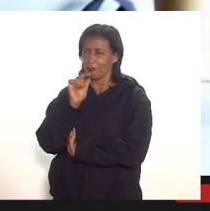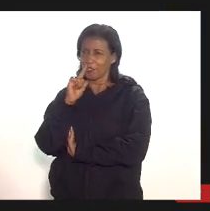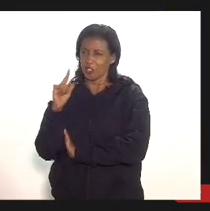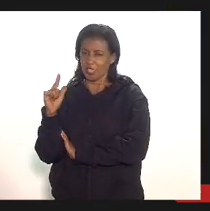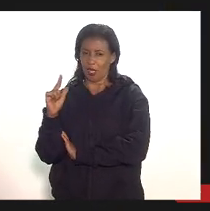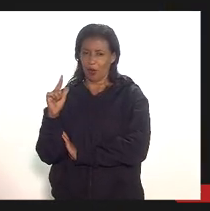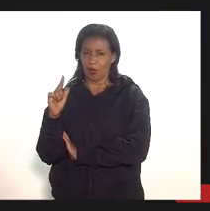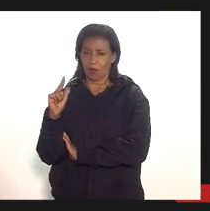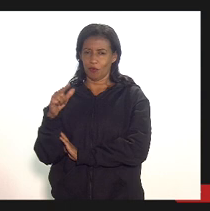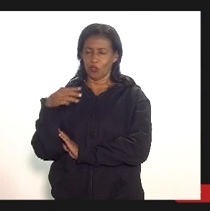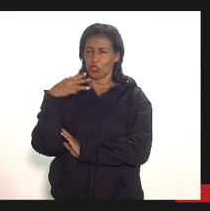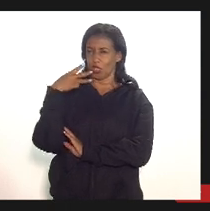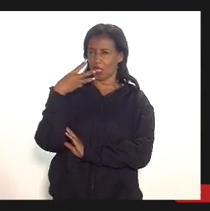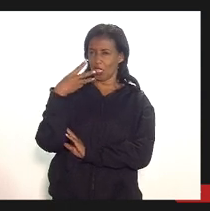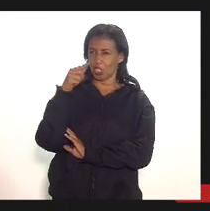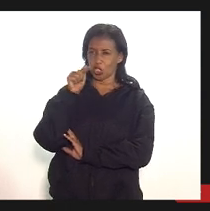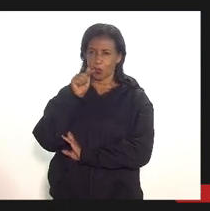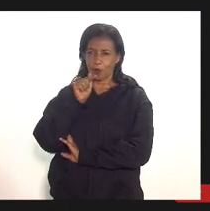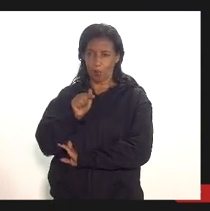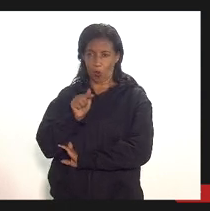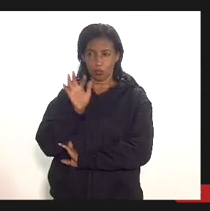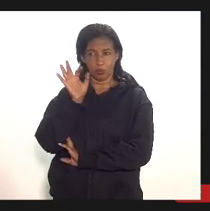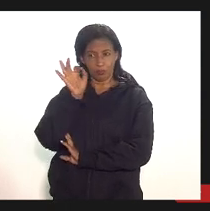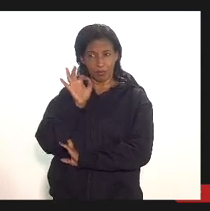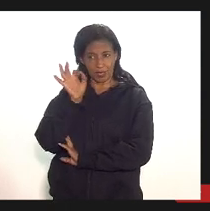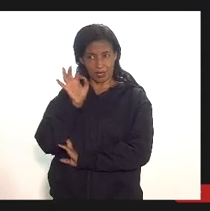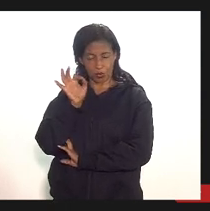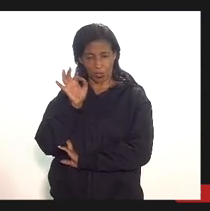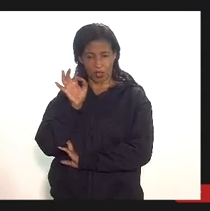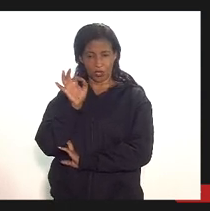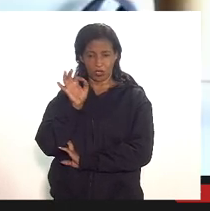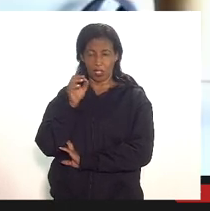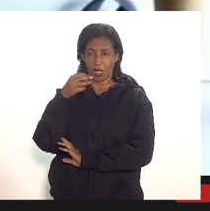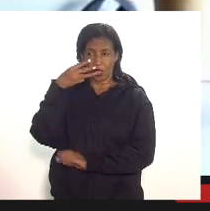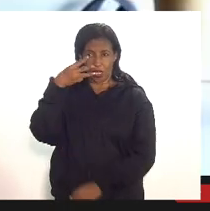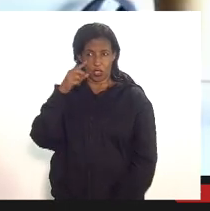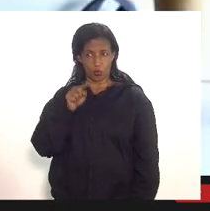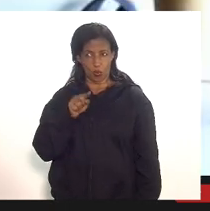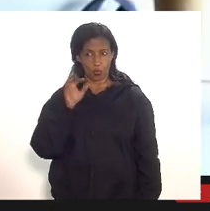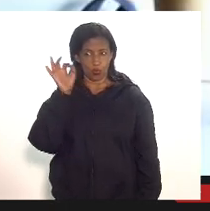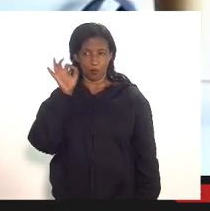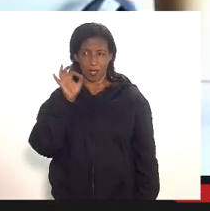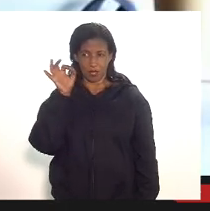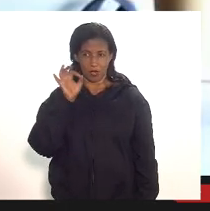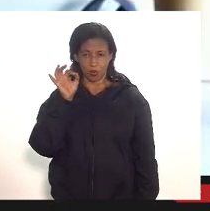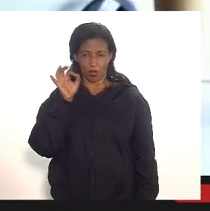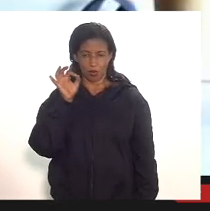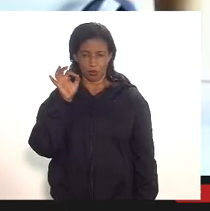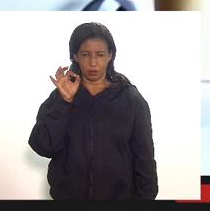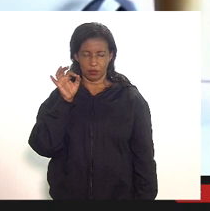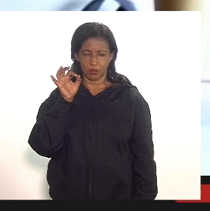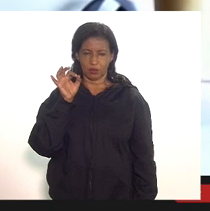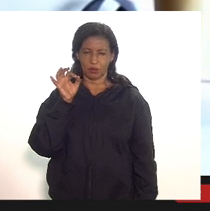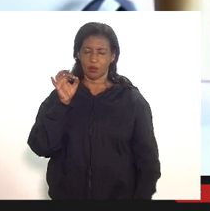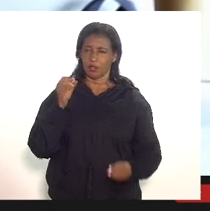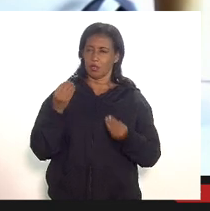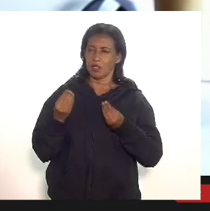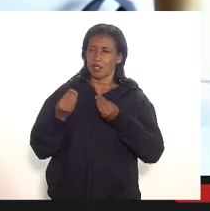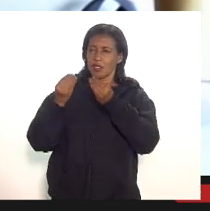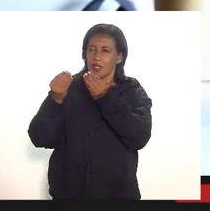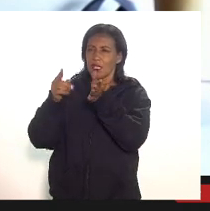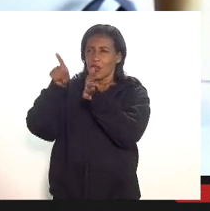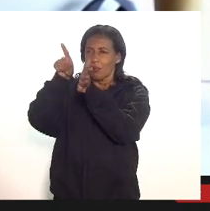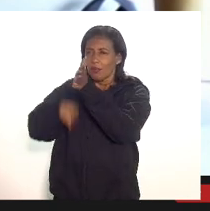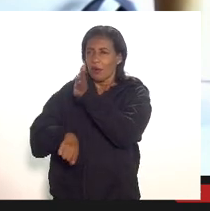de 3 pontos percentuais 3 pontos percentuais se eles abatem